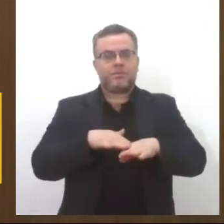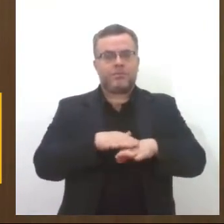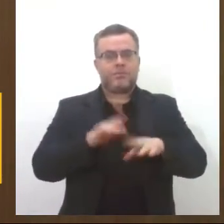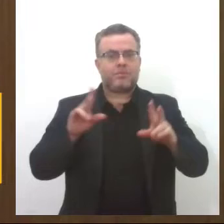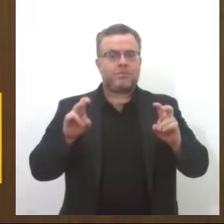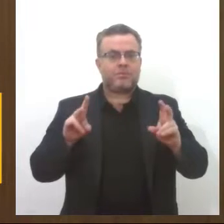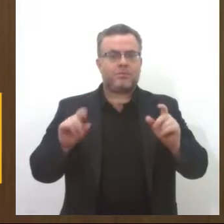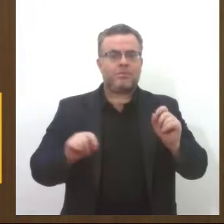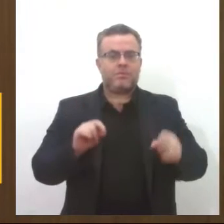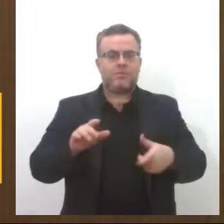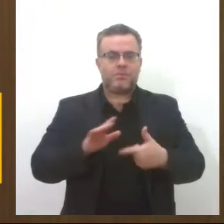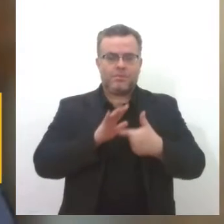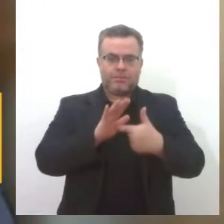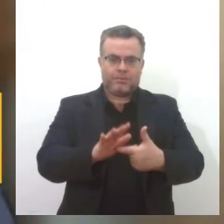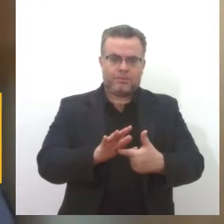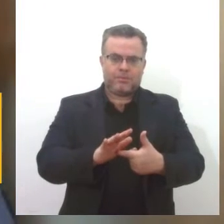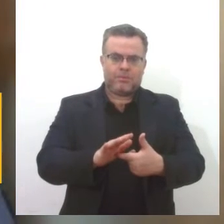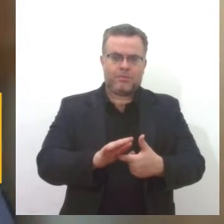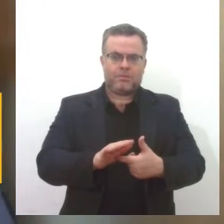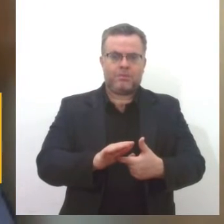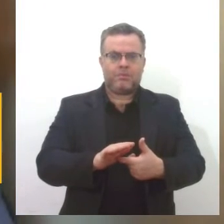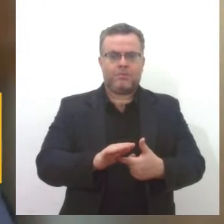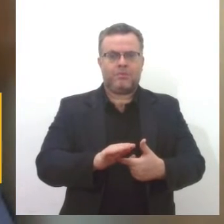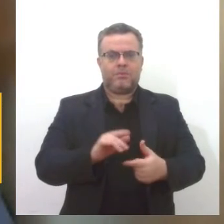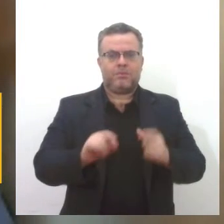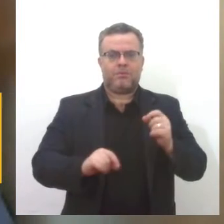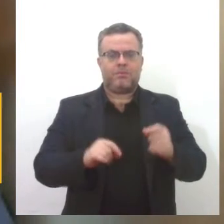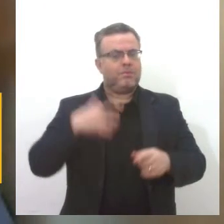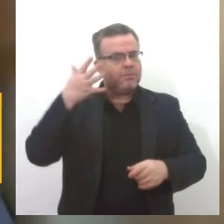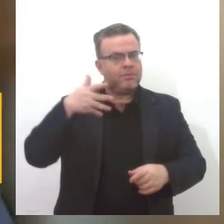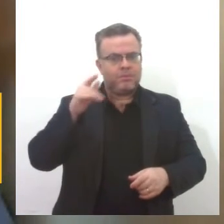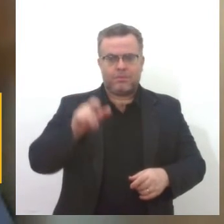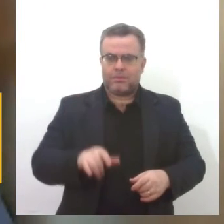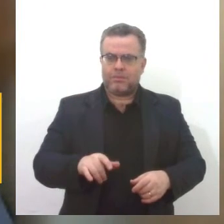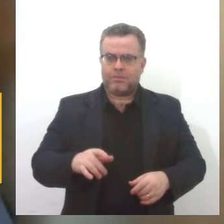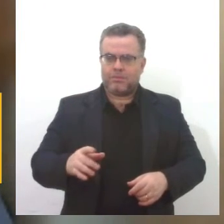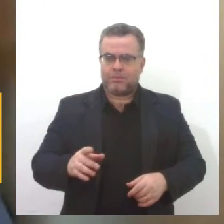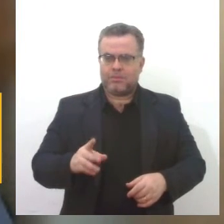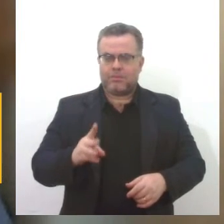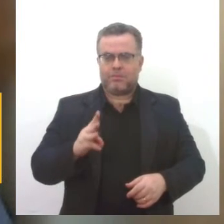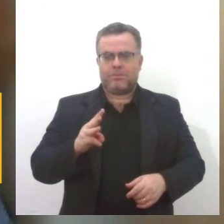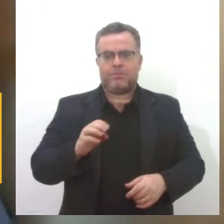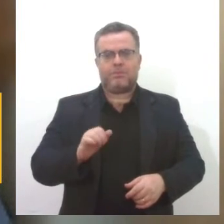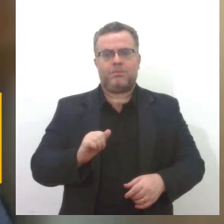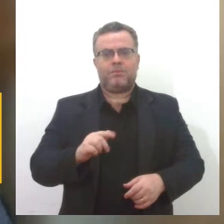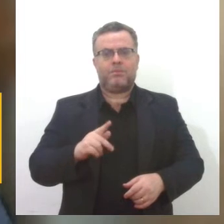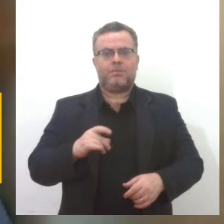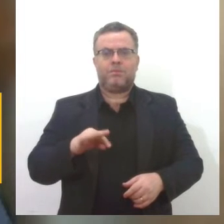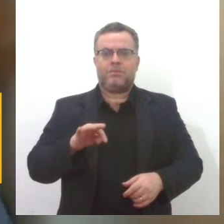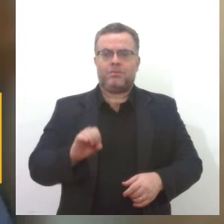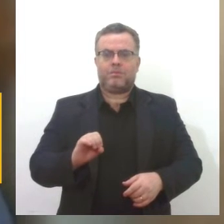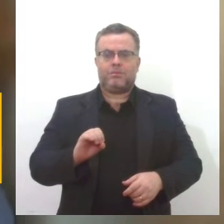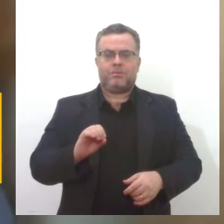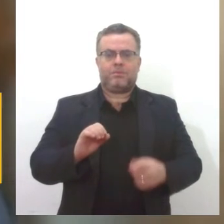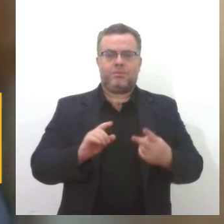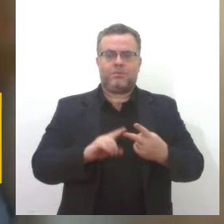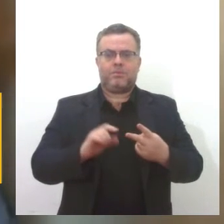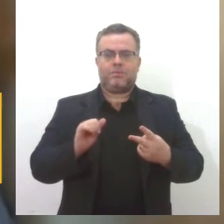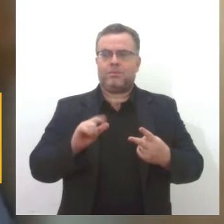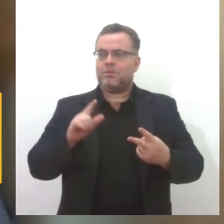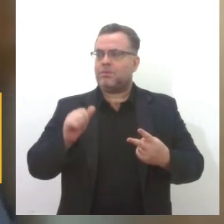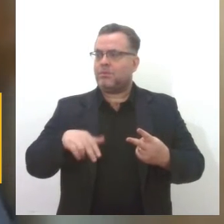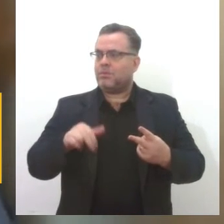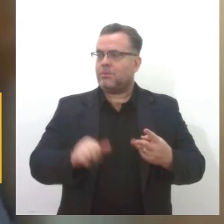apresentação da palestrante Bia Unareto, com a Alana, com a